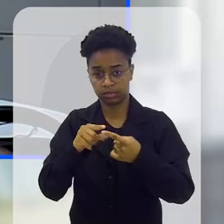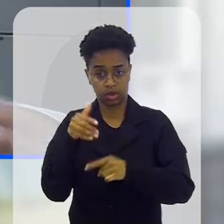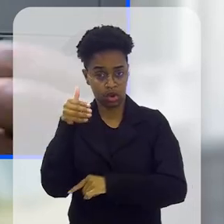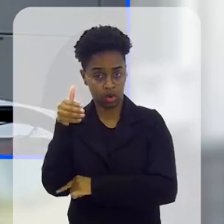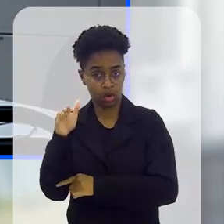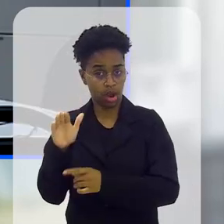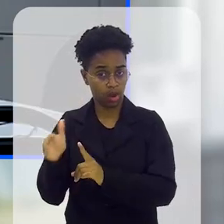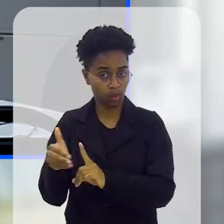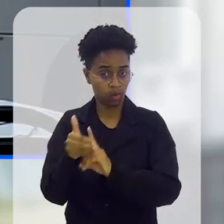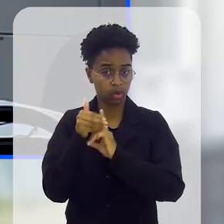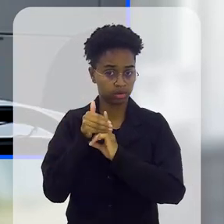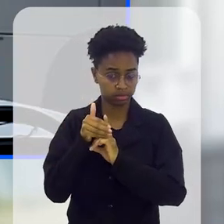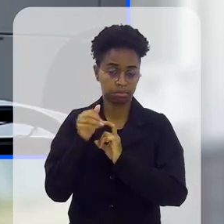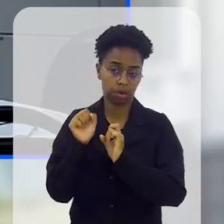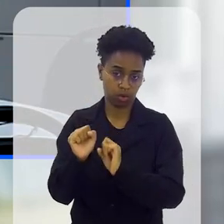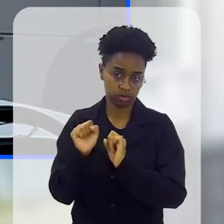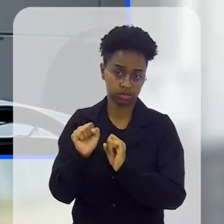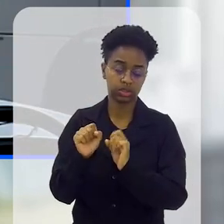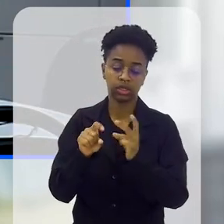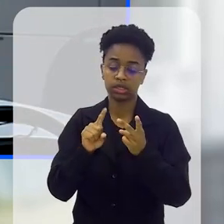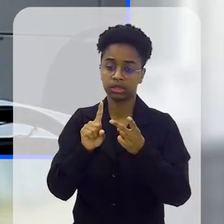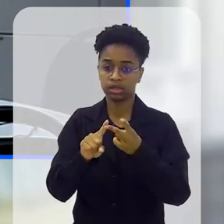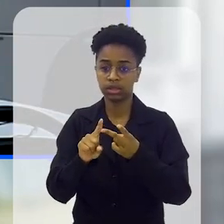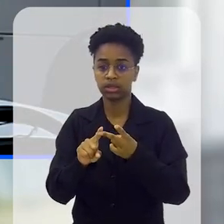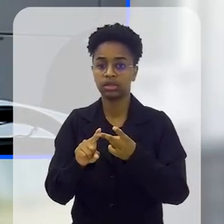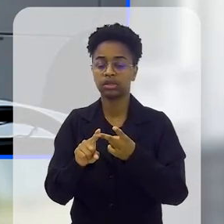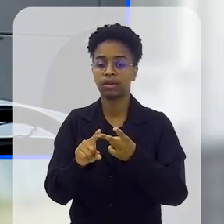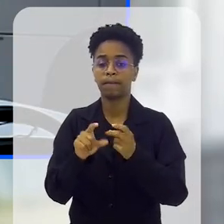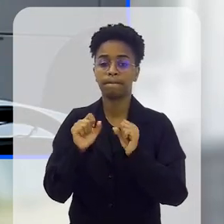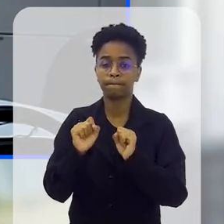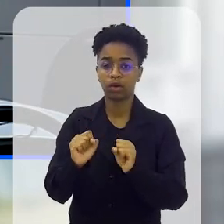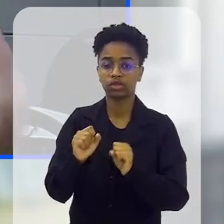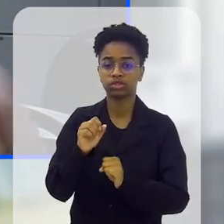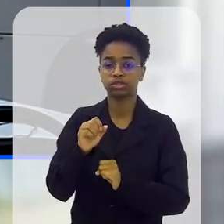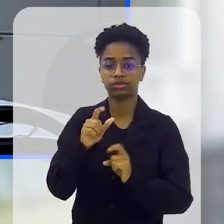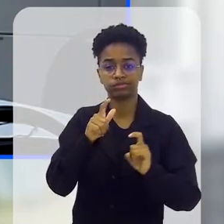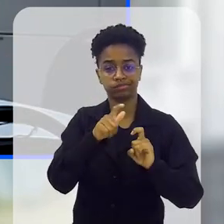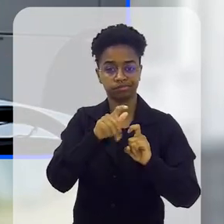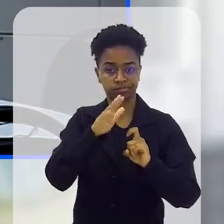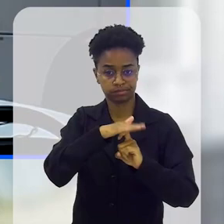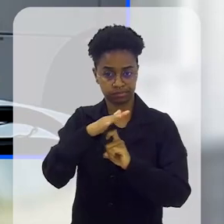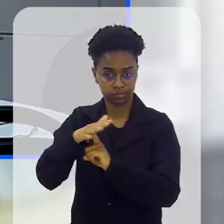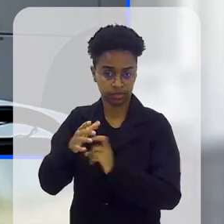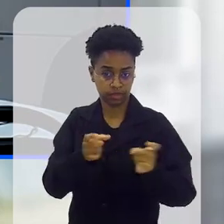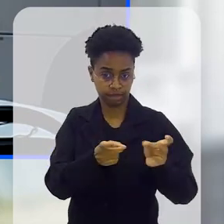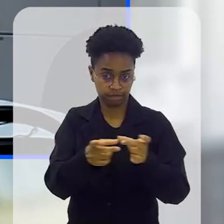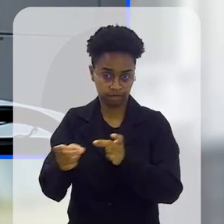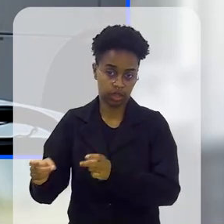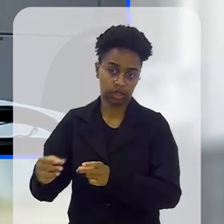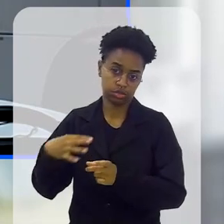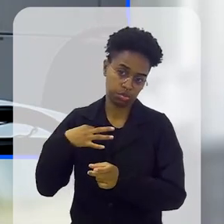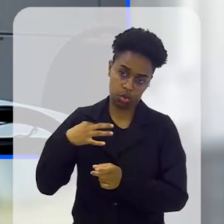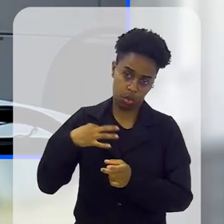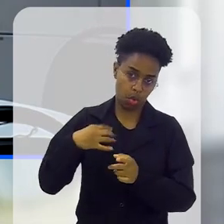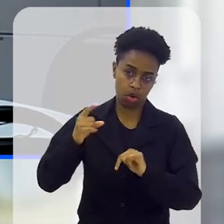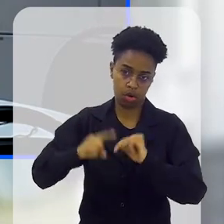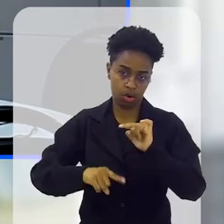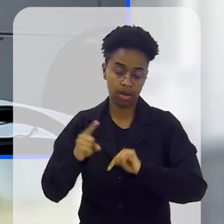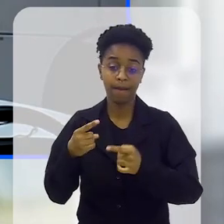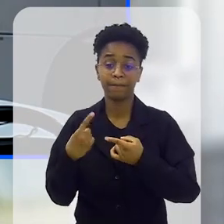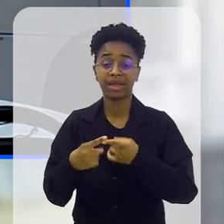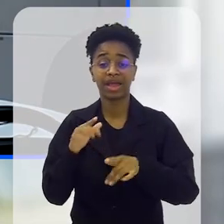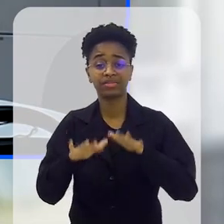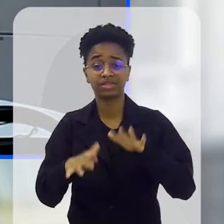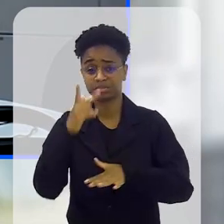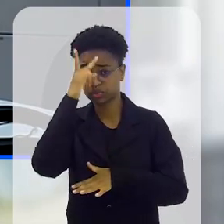pode atuar na hospedagem, fazendo toda essa parte de acolhimento, ele pode atuar no bazar, que é uma fonte de renda,